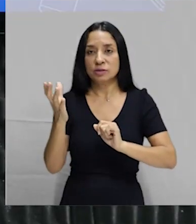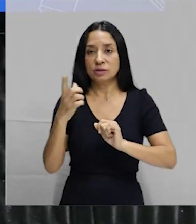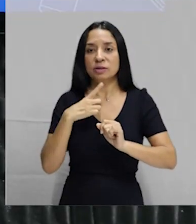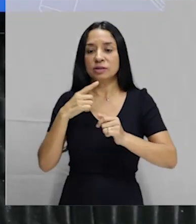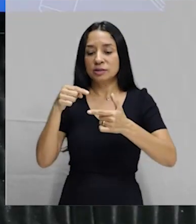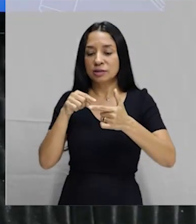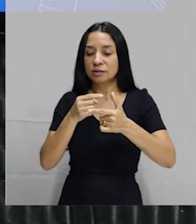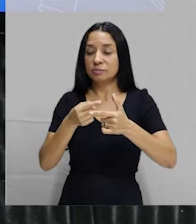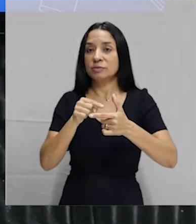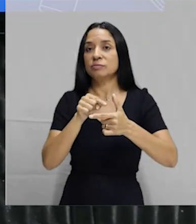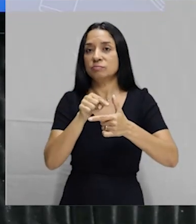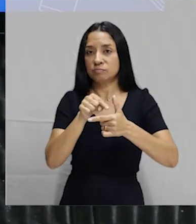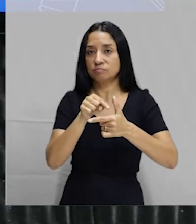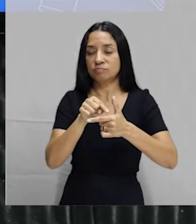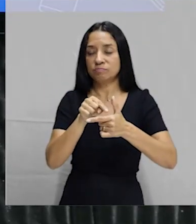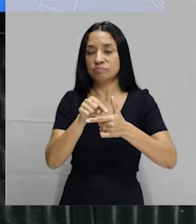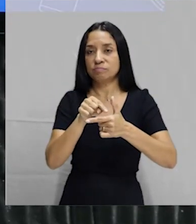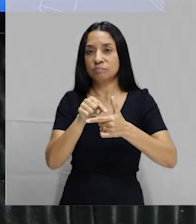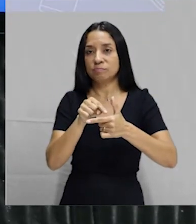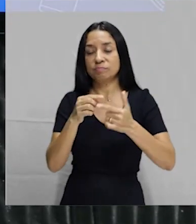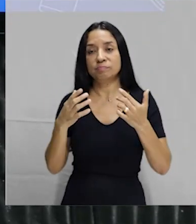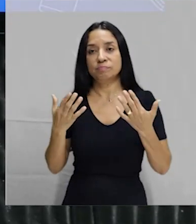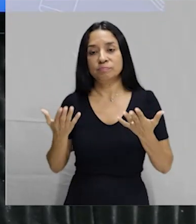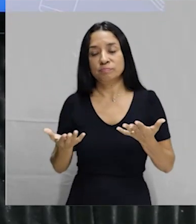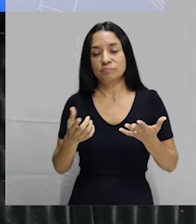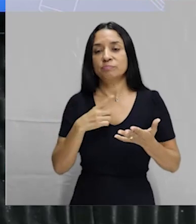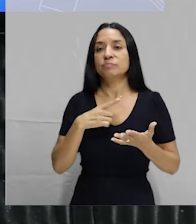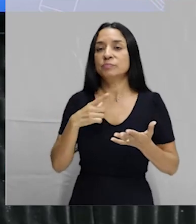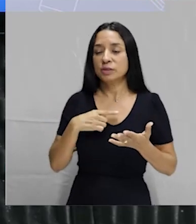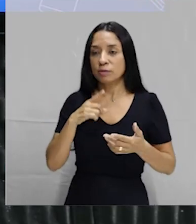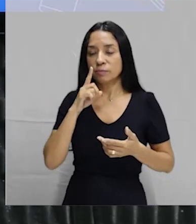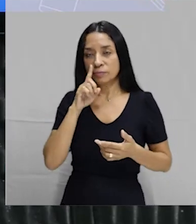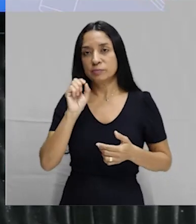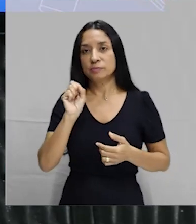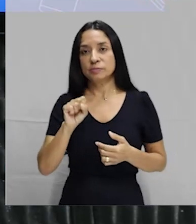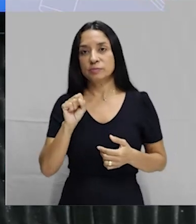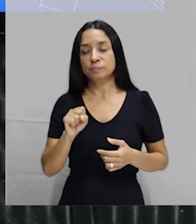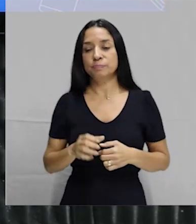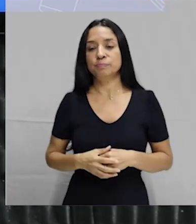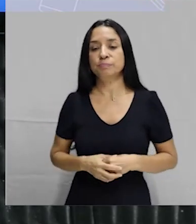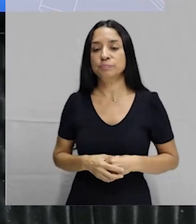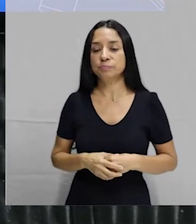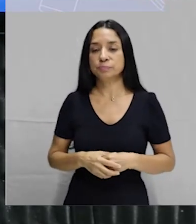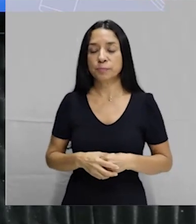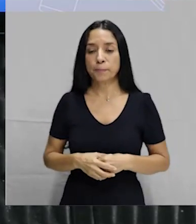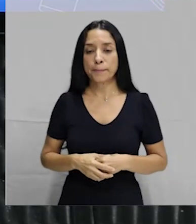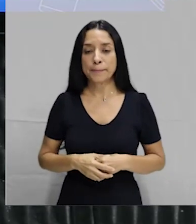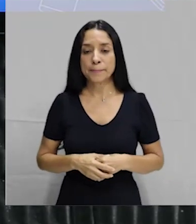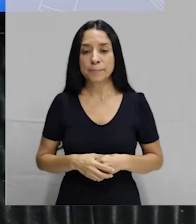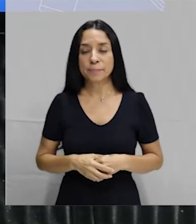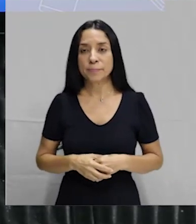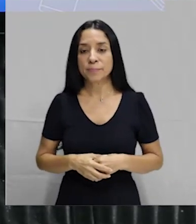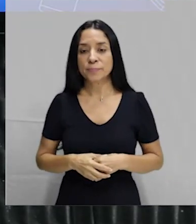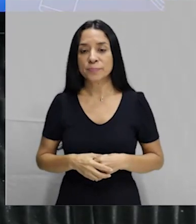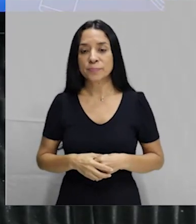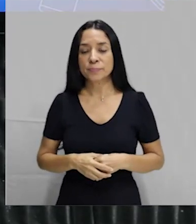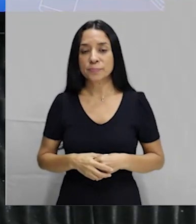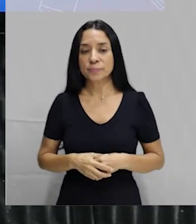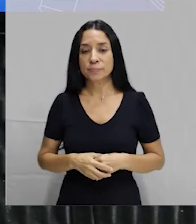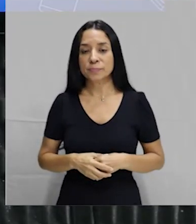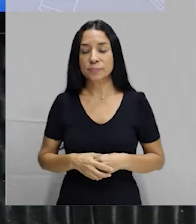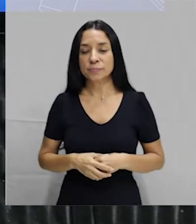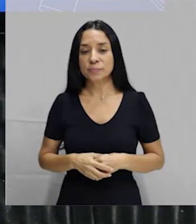espermatozóide nesse líquido. Então, existe risco, sim, no coito interrompido, tá, pessoal? Risco de